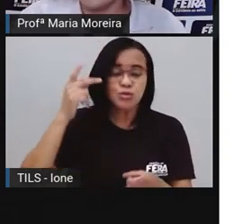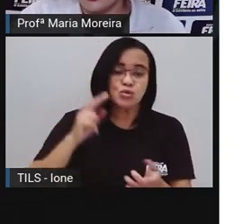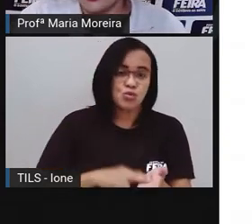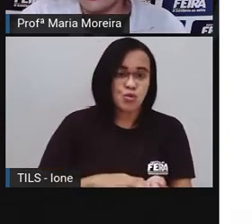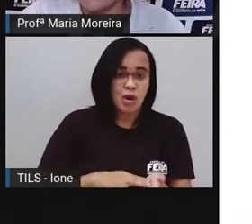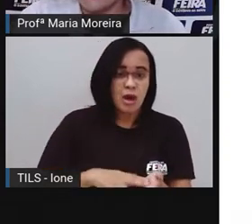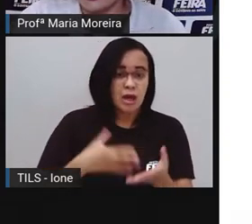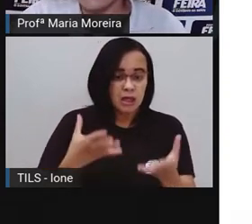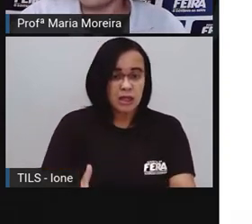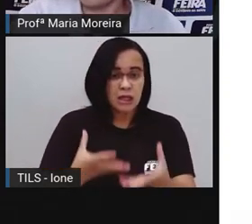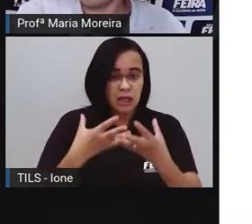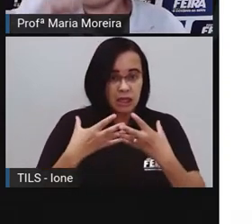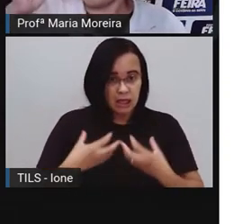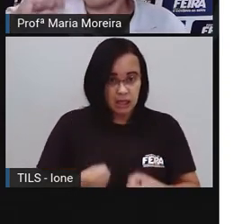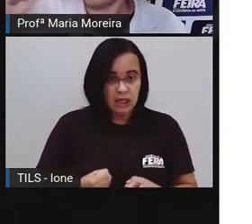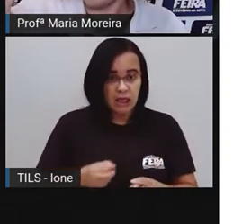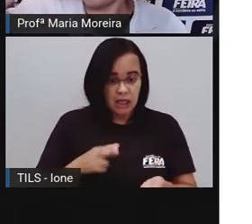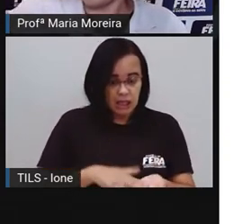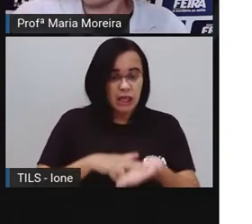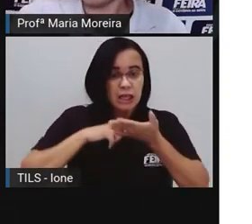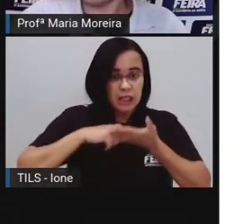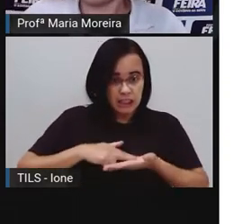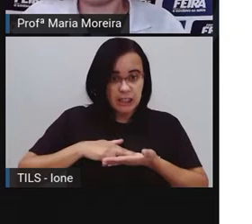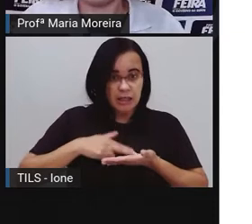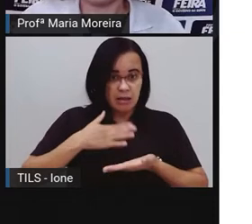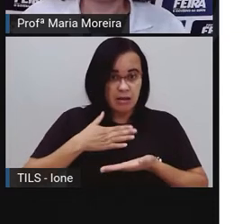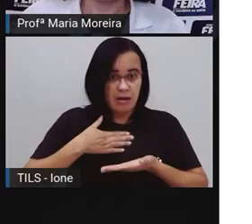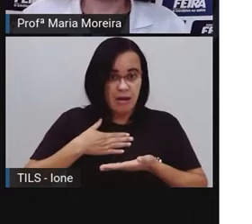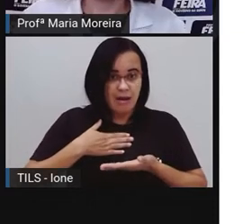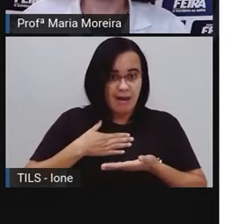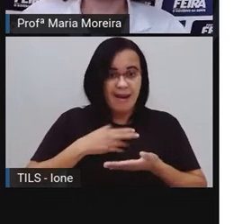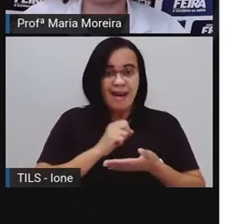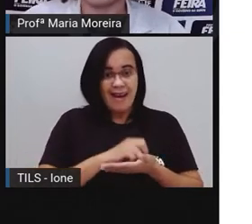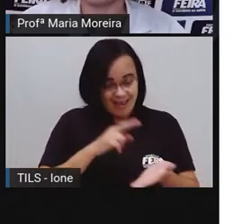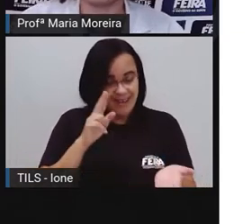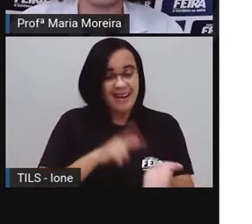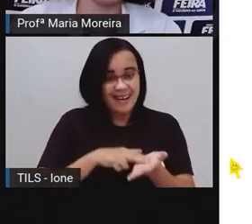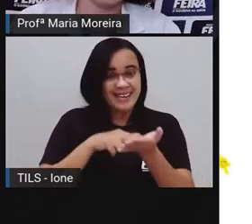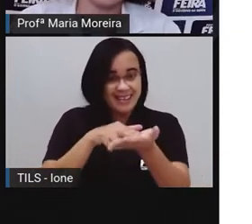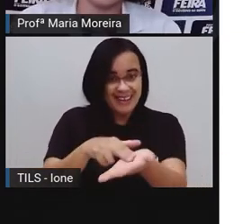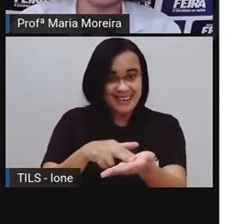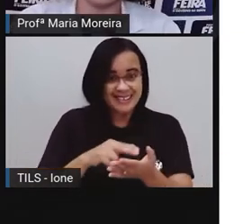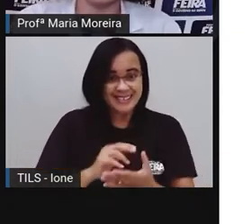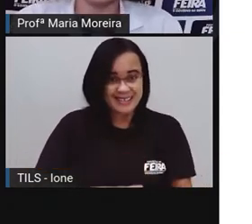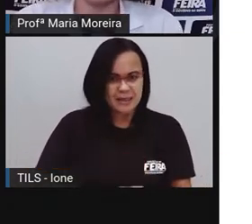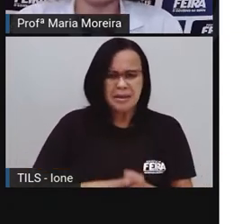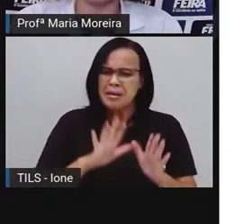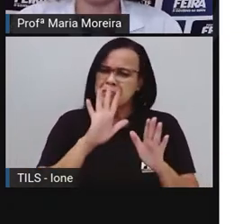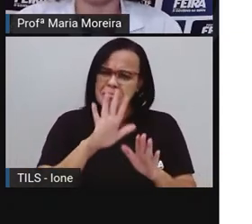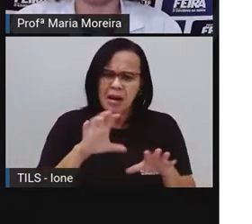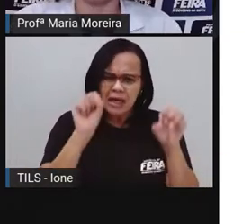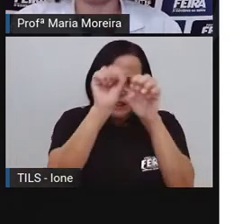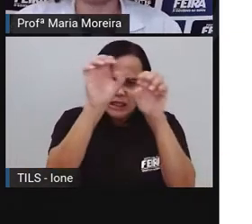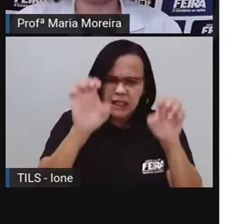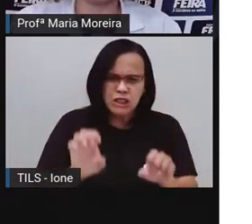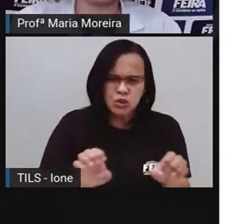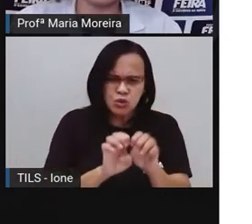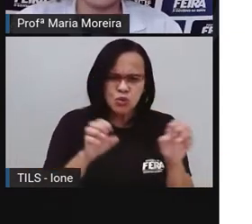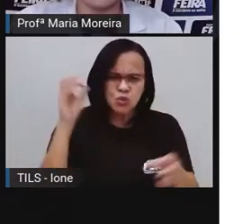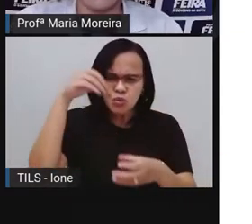estrutura da carta? A gente sabe que é um texto ali, né? Você vai escrever. Mas, de fato, qual seria aí a